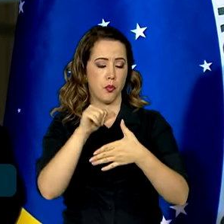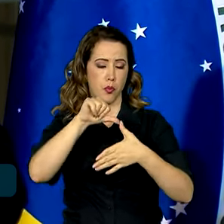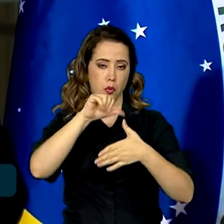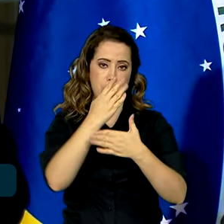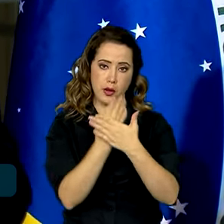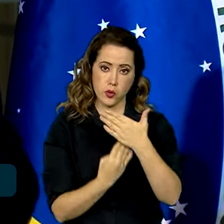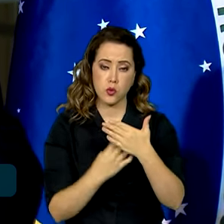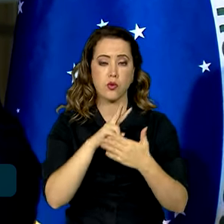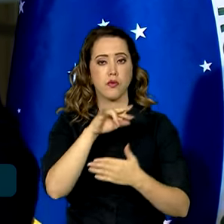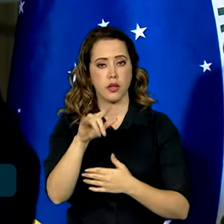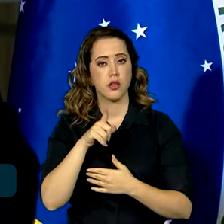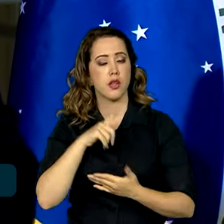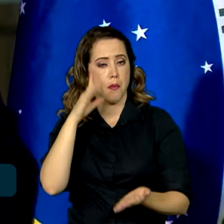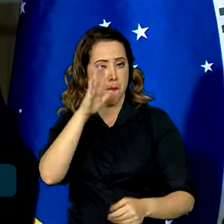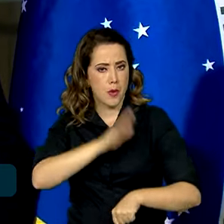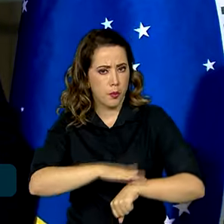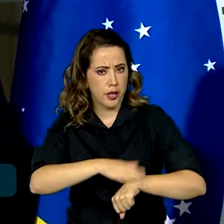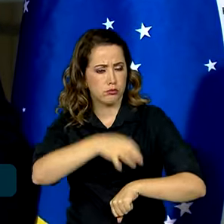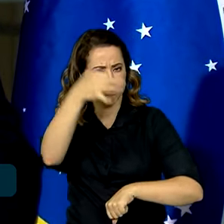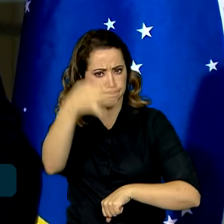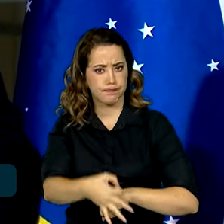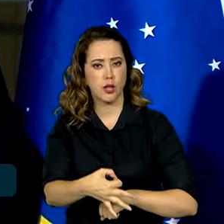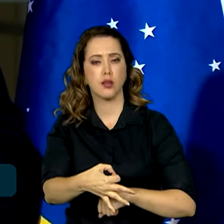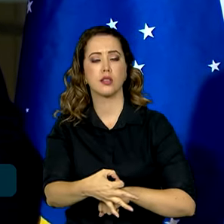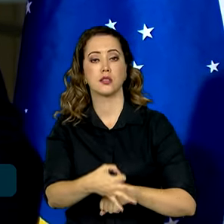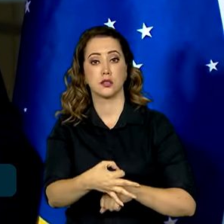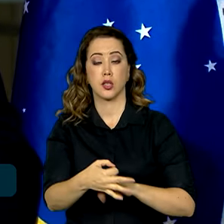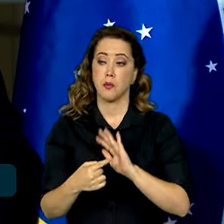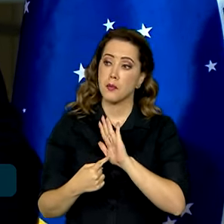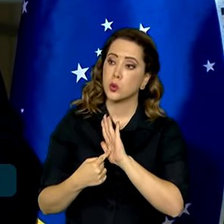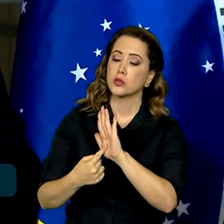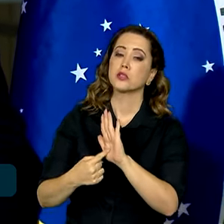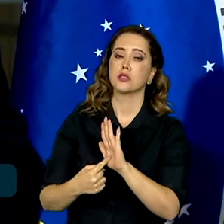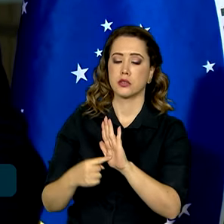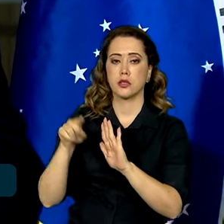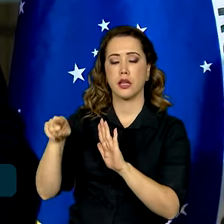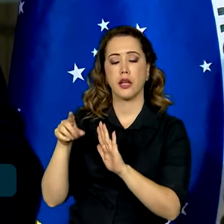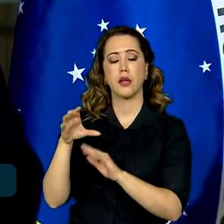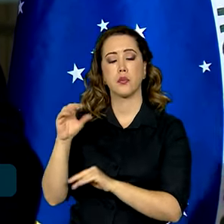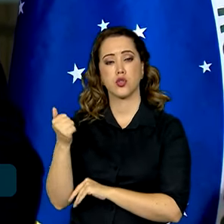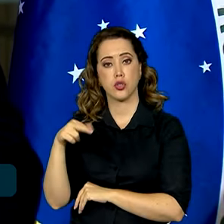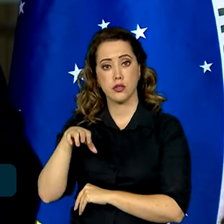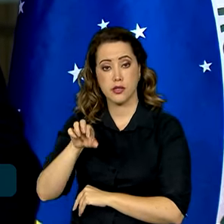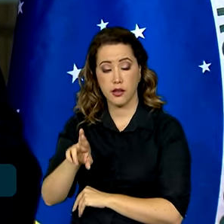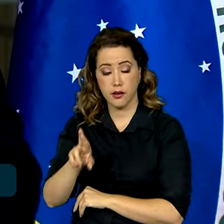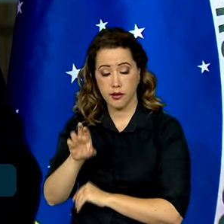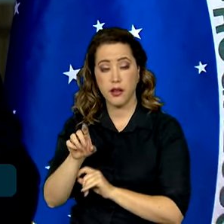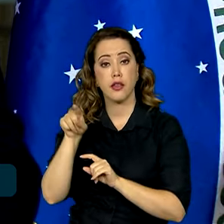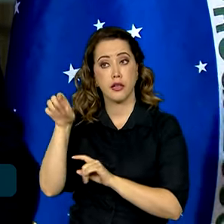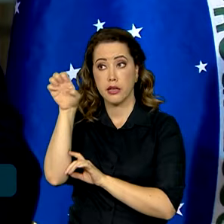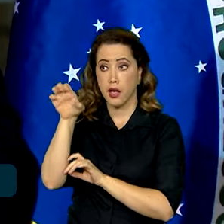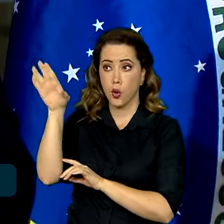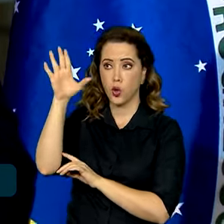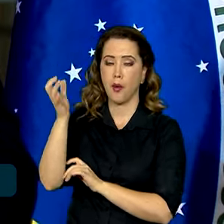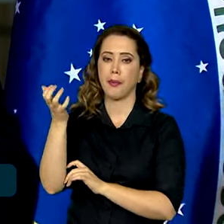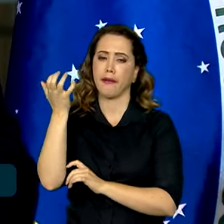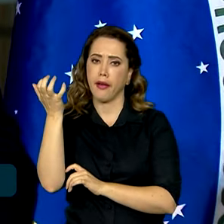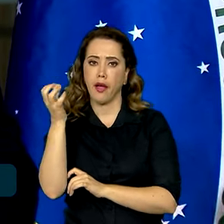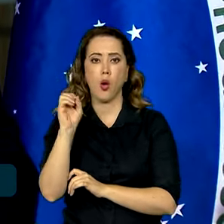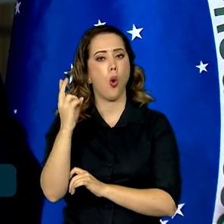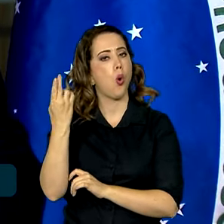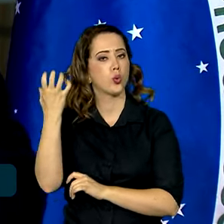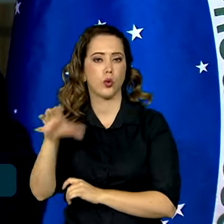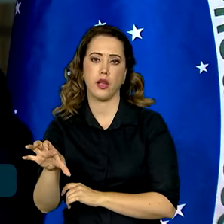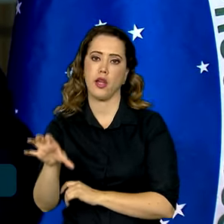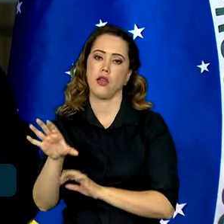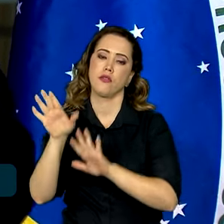nessa negociação. Reiterei ao chanceler a expectativa de que a União Europeia decida se tem ou não interesse na